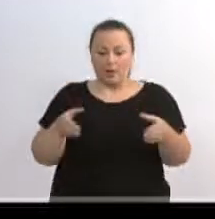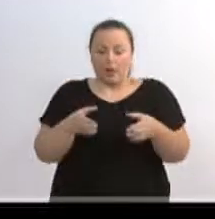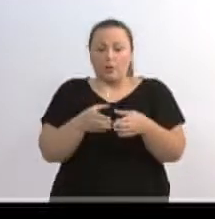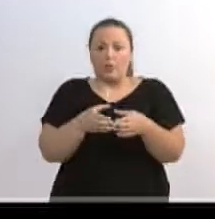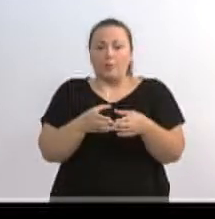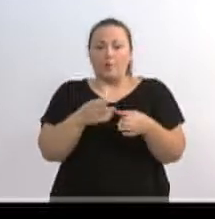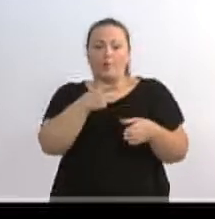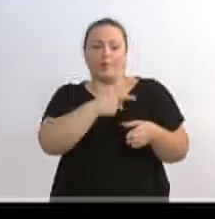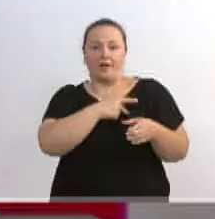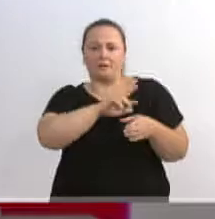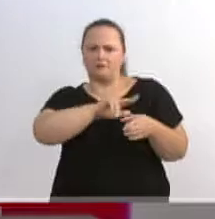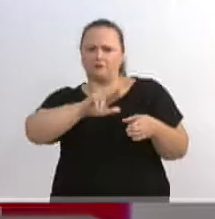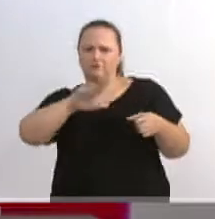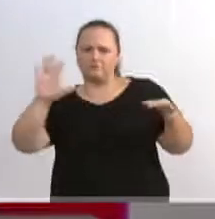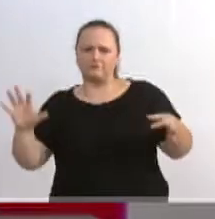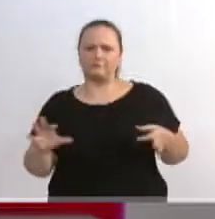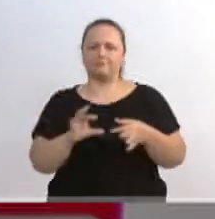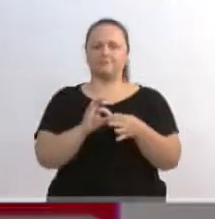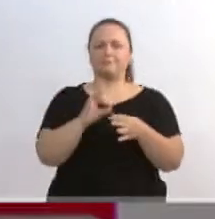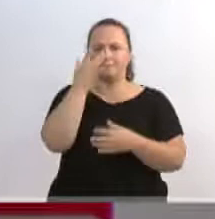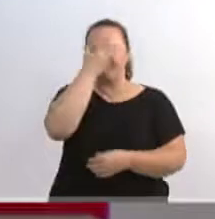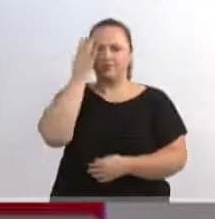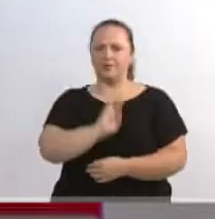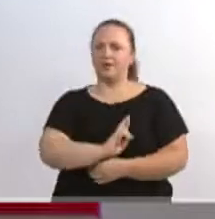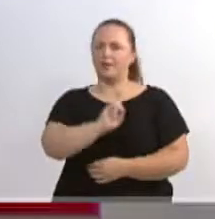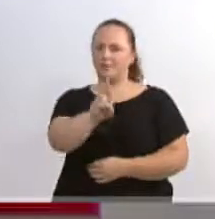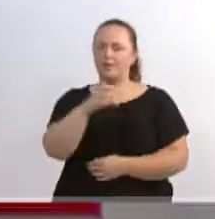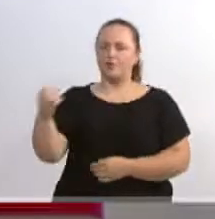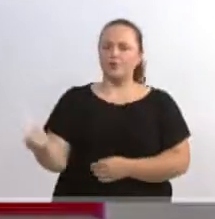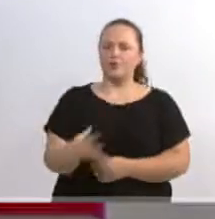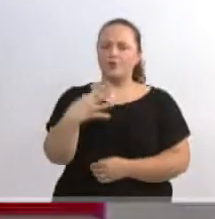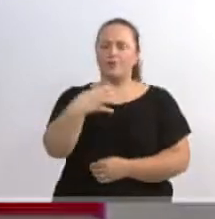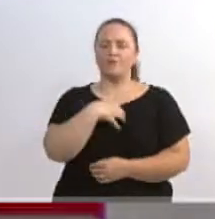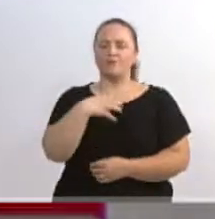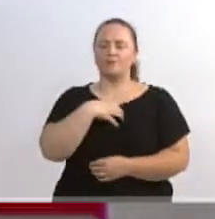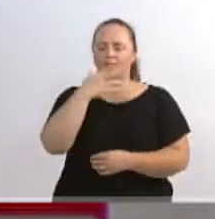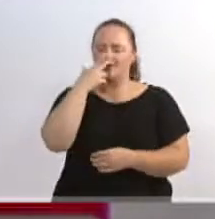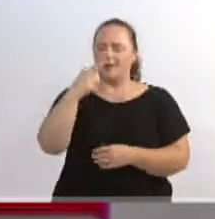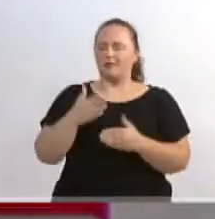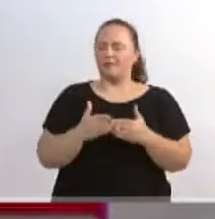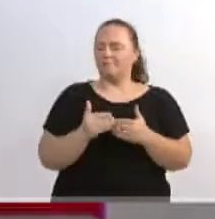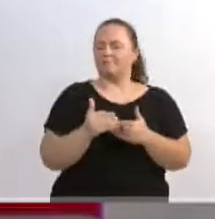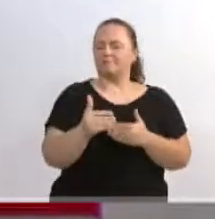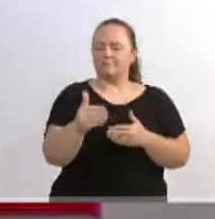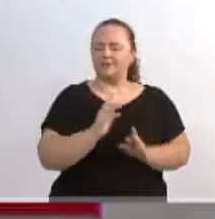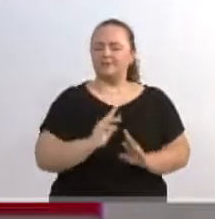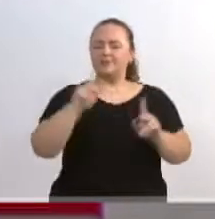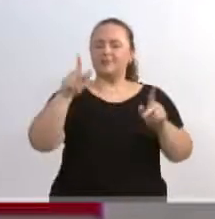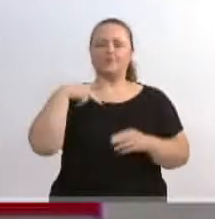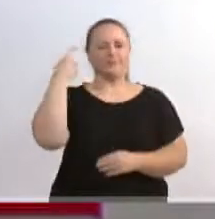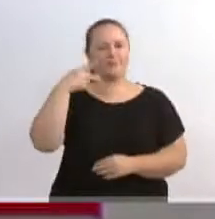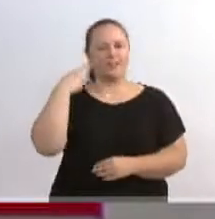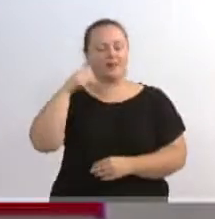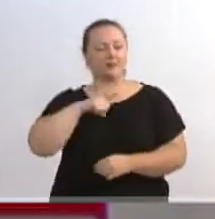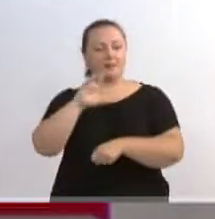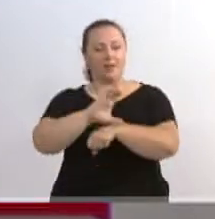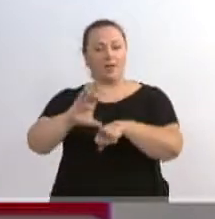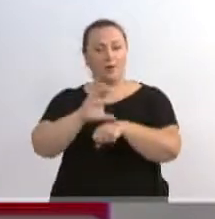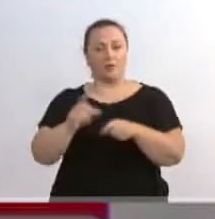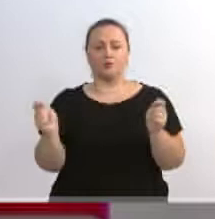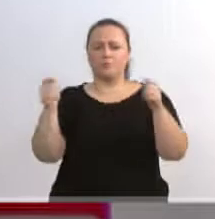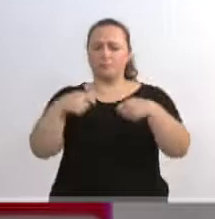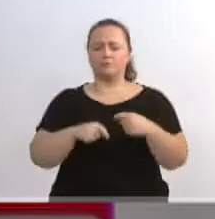procura selecionar pessoas que representam um novo horizonte na política, e a gente passa por vários cursos de capacitação, no intuito de